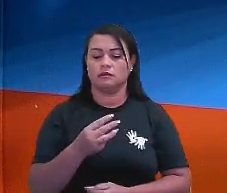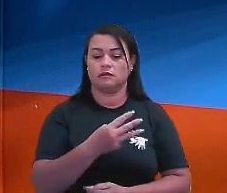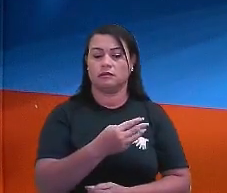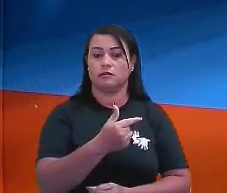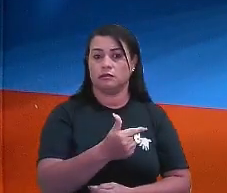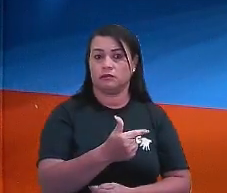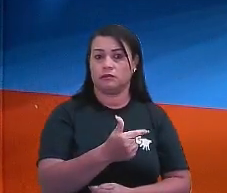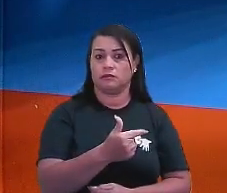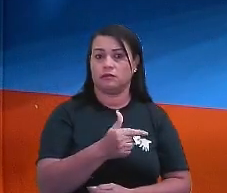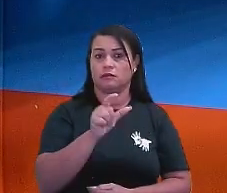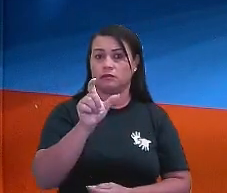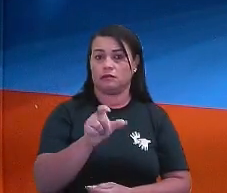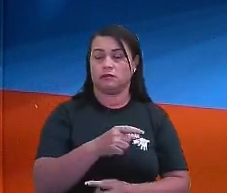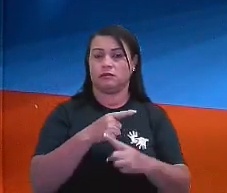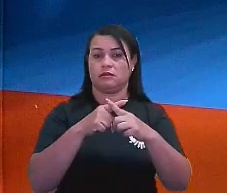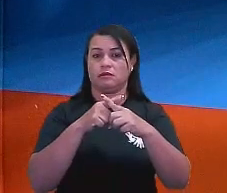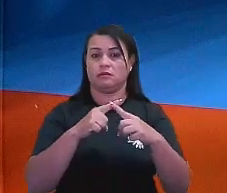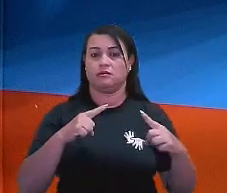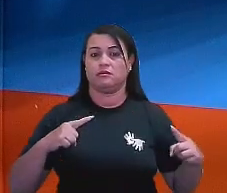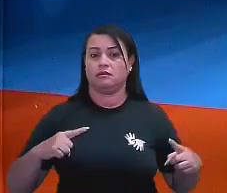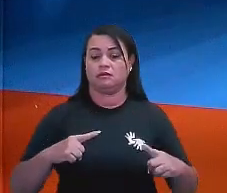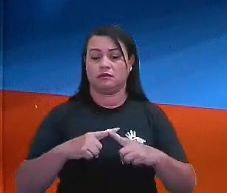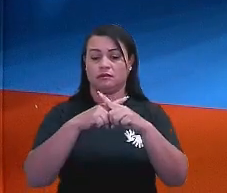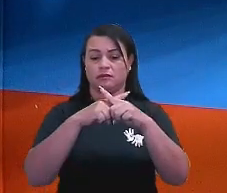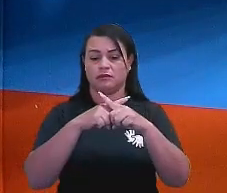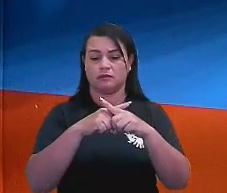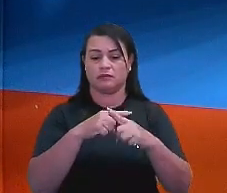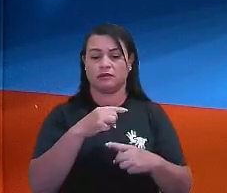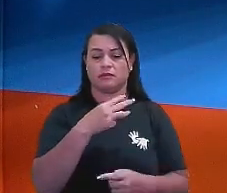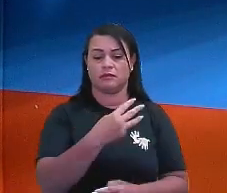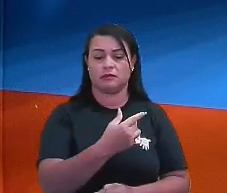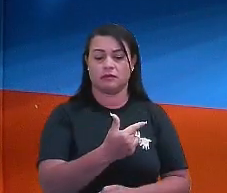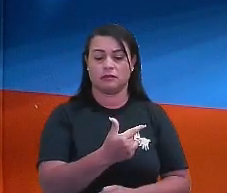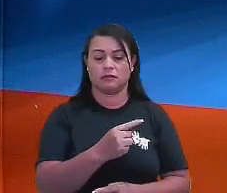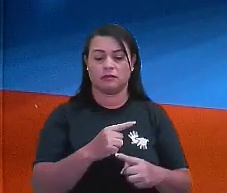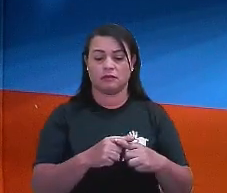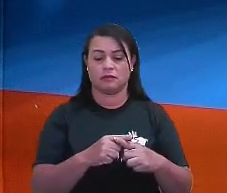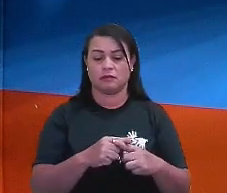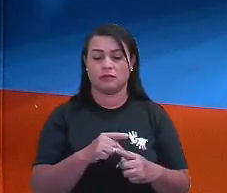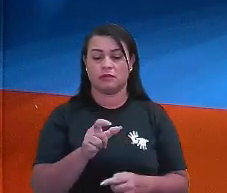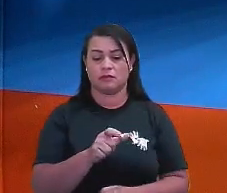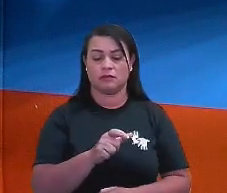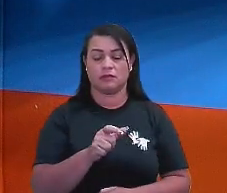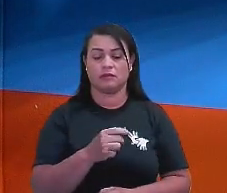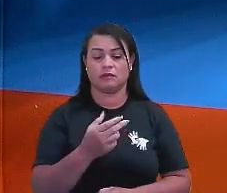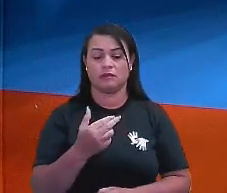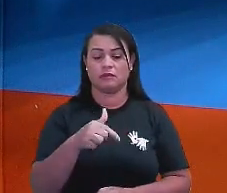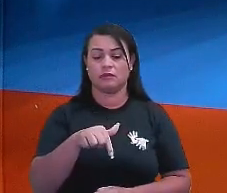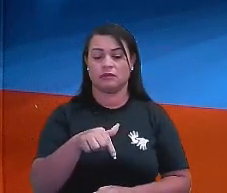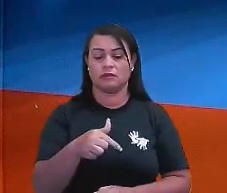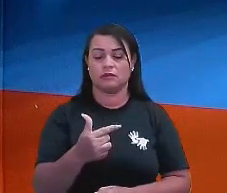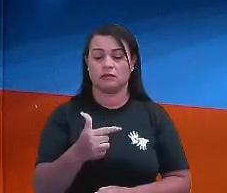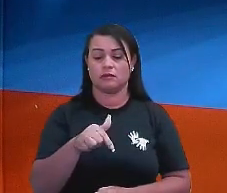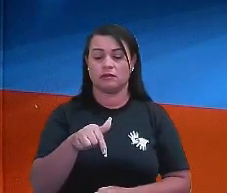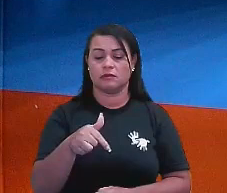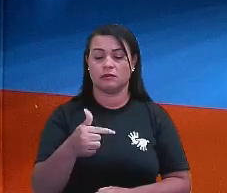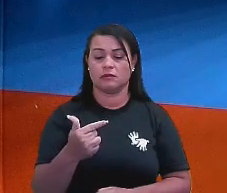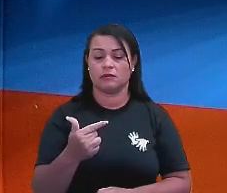32 vezes X. Olha aqui. 32 vezes X é igual a 272 vezes 50.